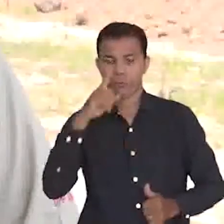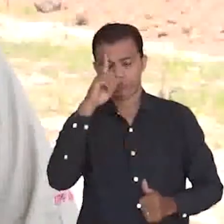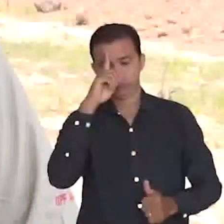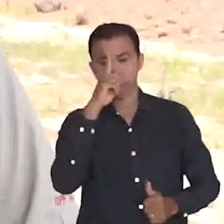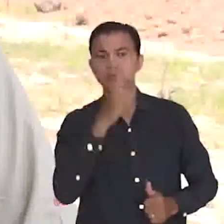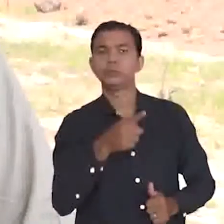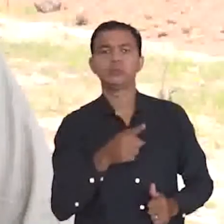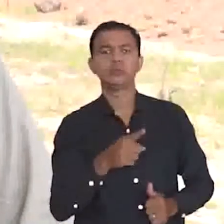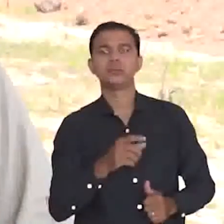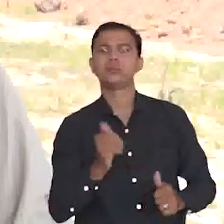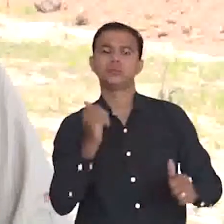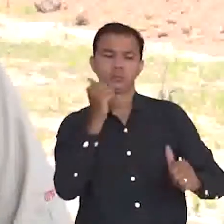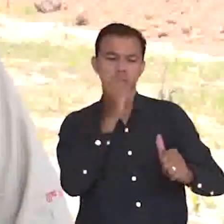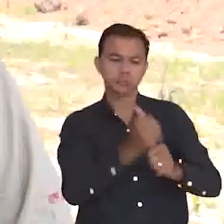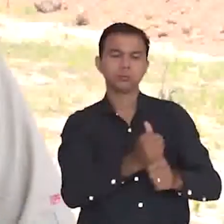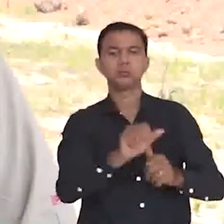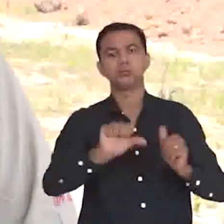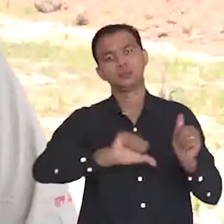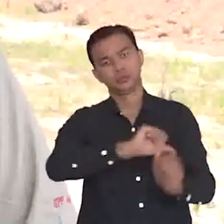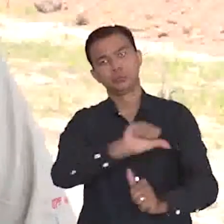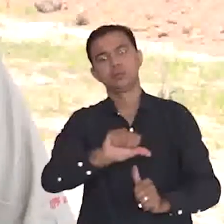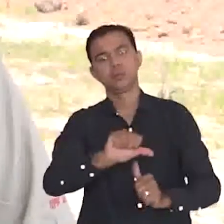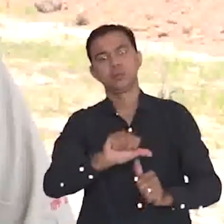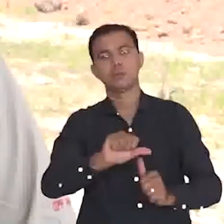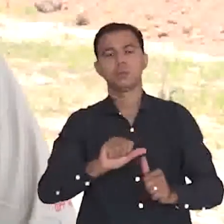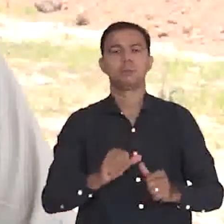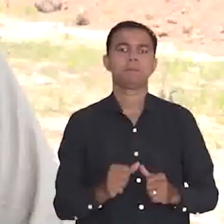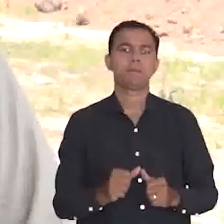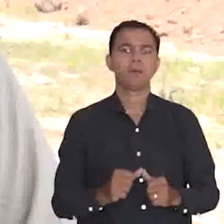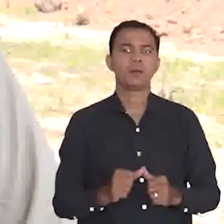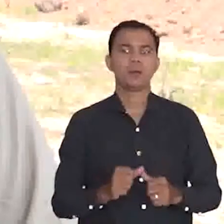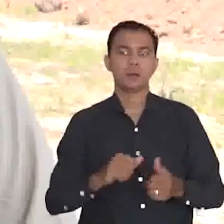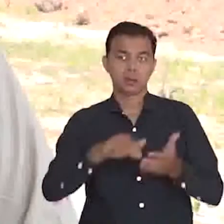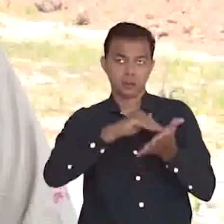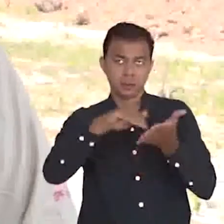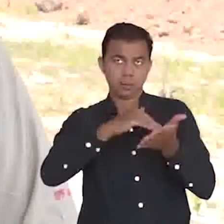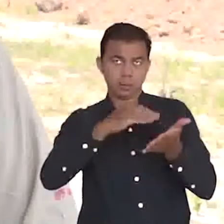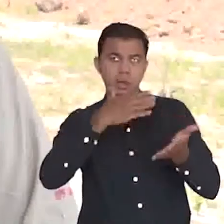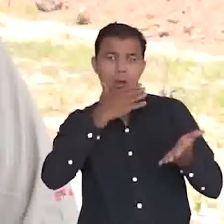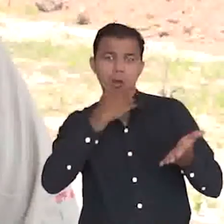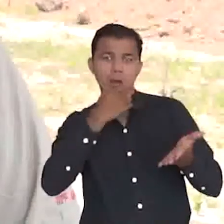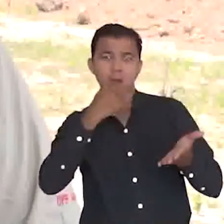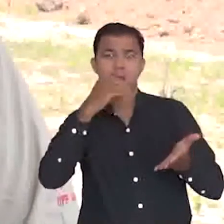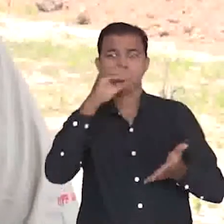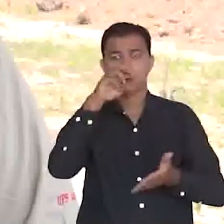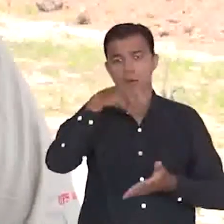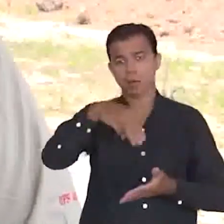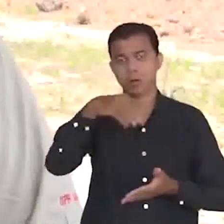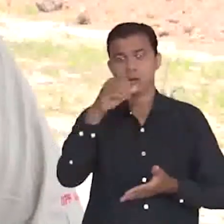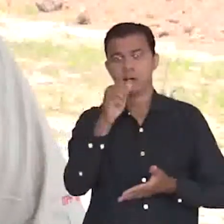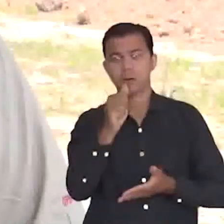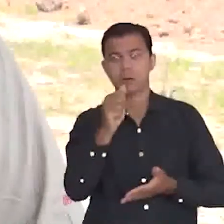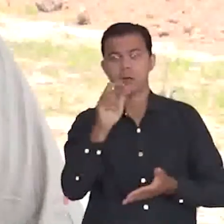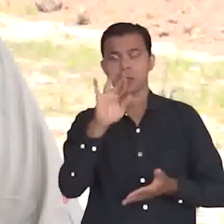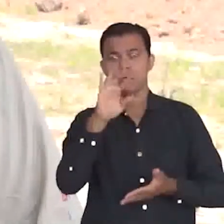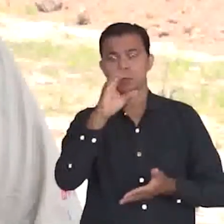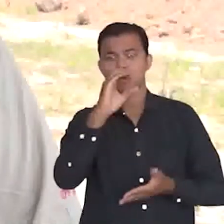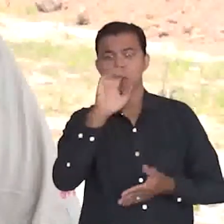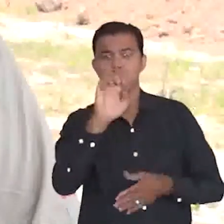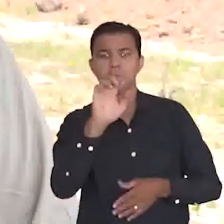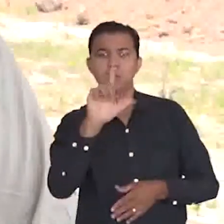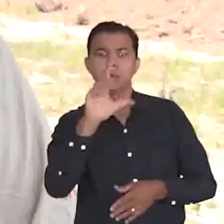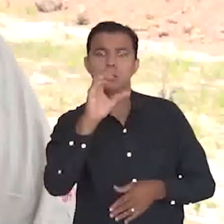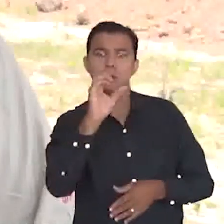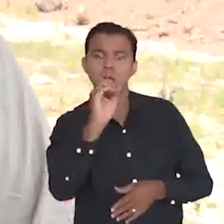Nalmense determinou naquele momento as substituições das pontes mais afetadas. O secretário Marcelo Padeira, o secretário Nudir Brito,